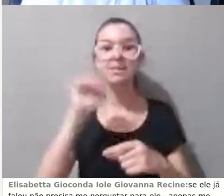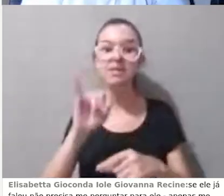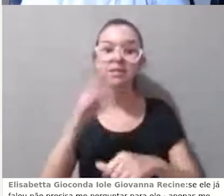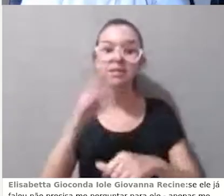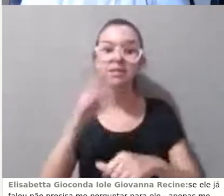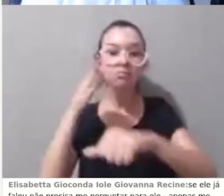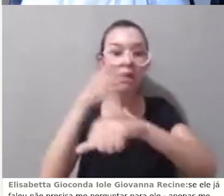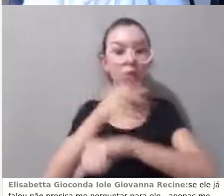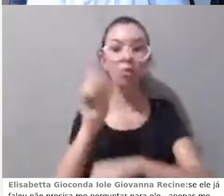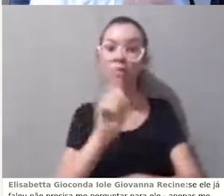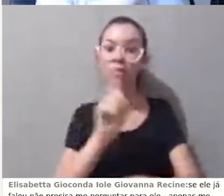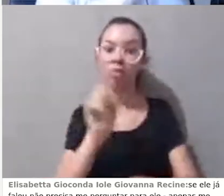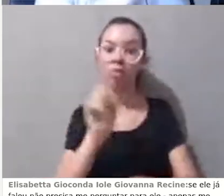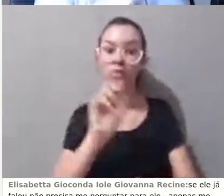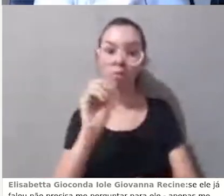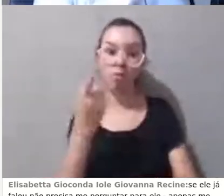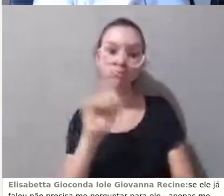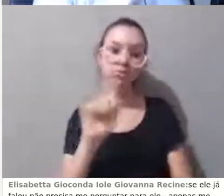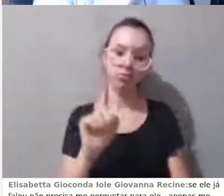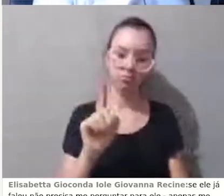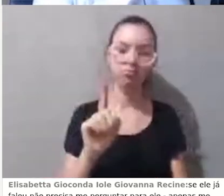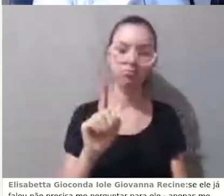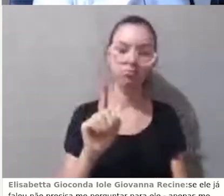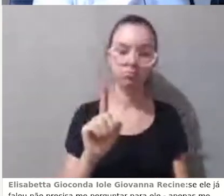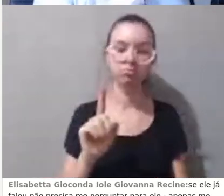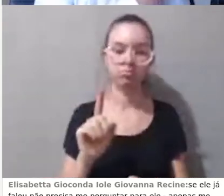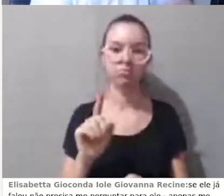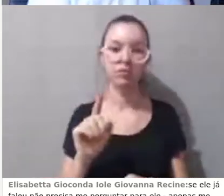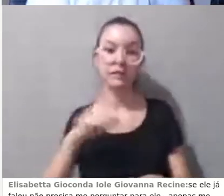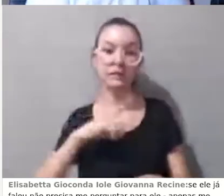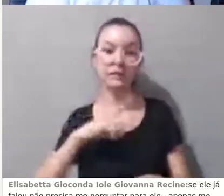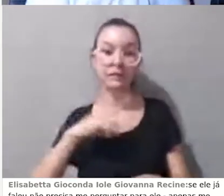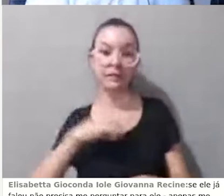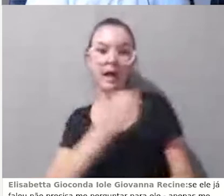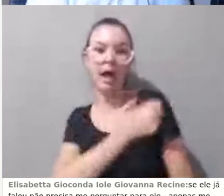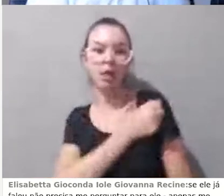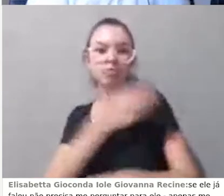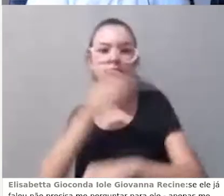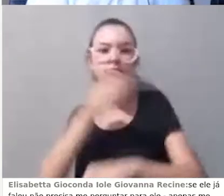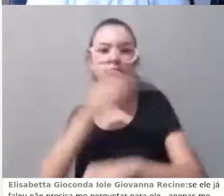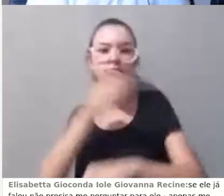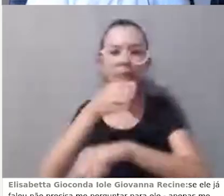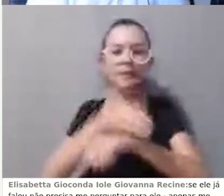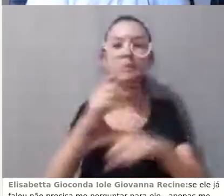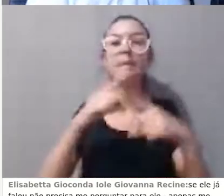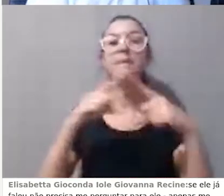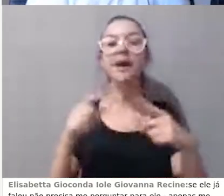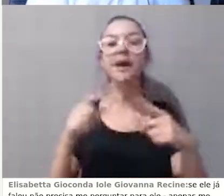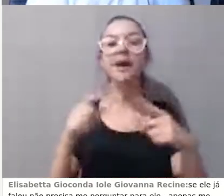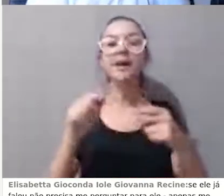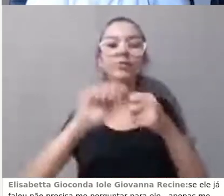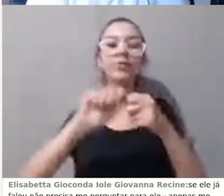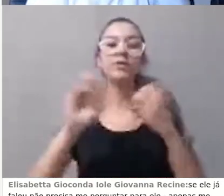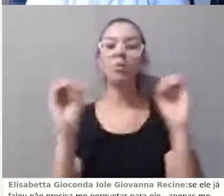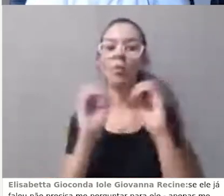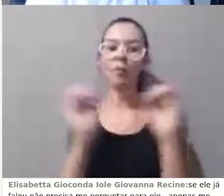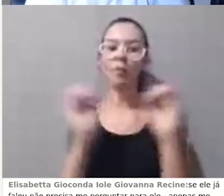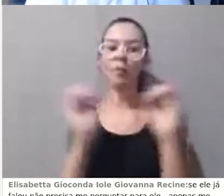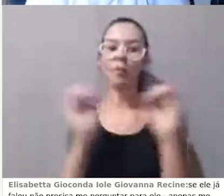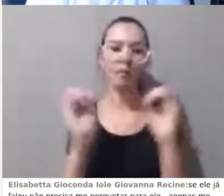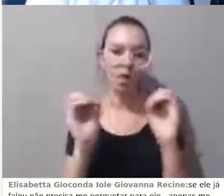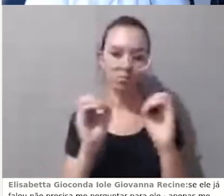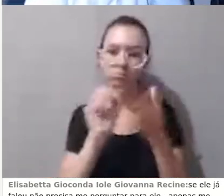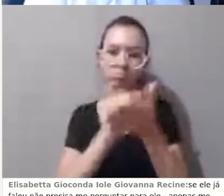visualizado tudo e não ter feito nada, isso é um tipo de estudante, tem um significado para vocês, como o Tiago diz, vocês se